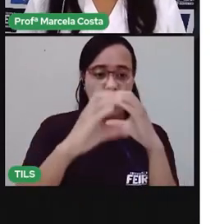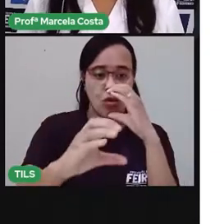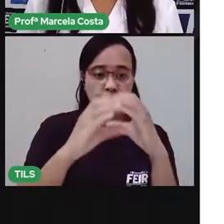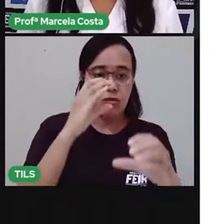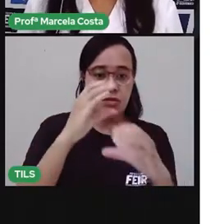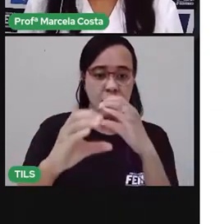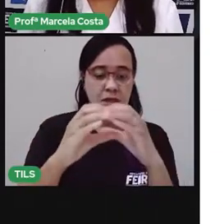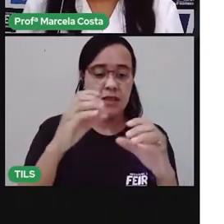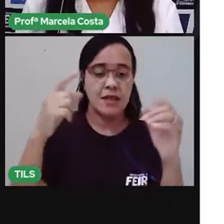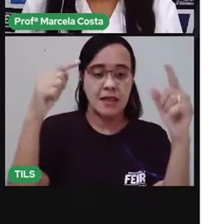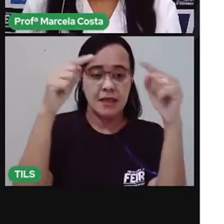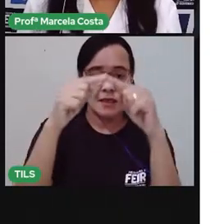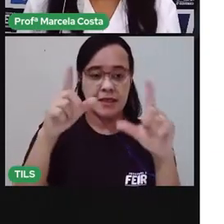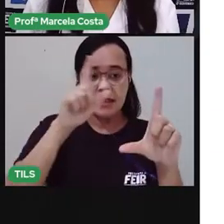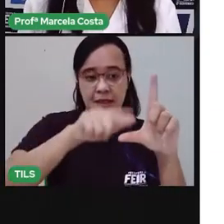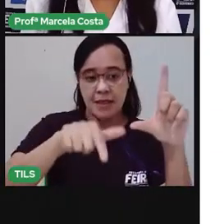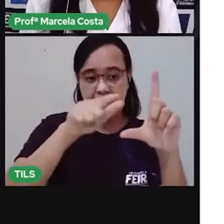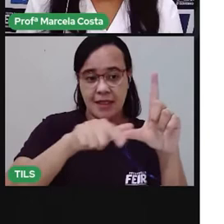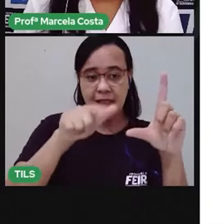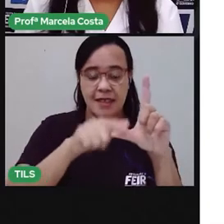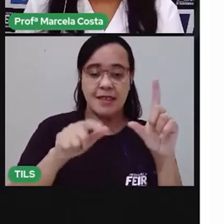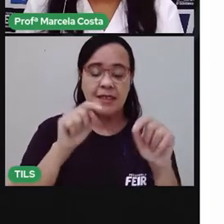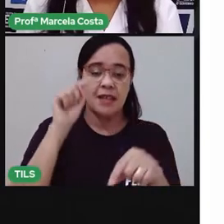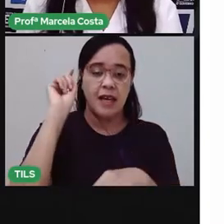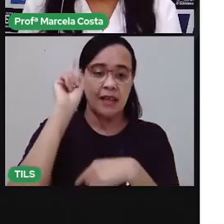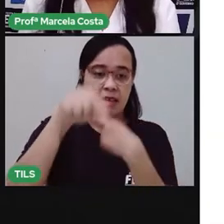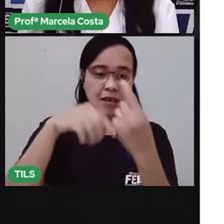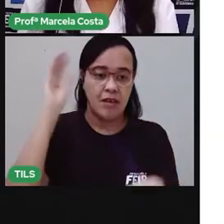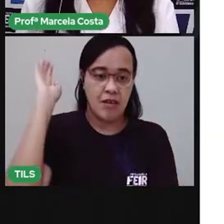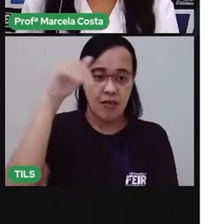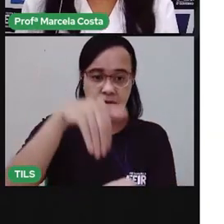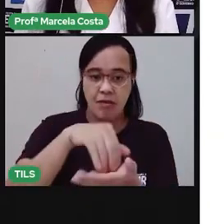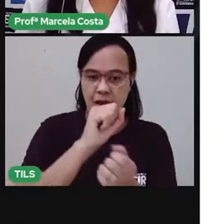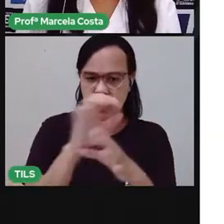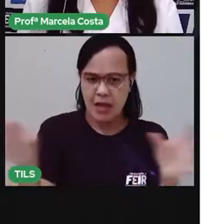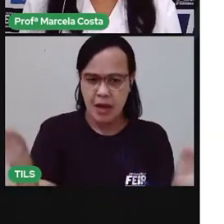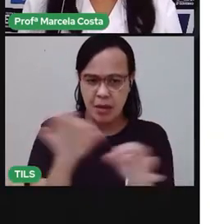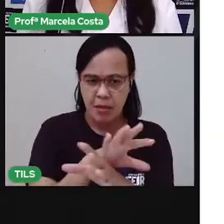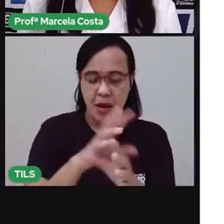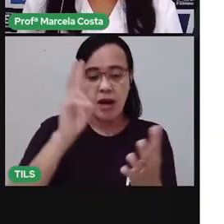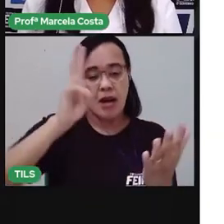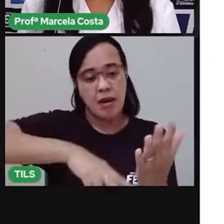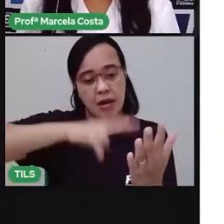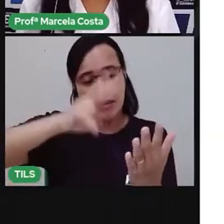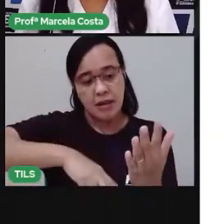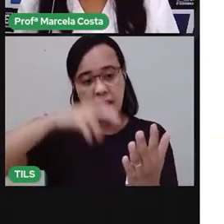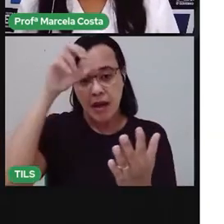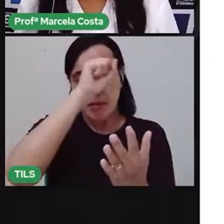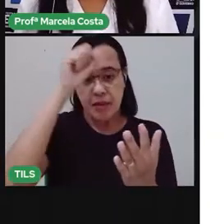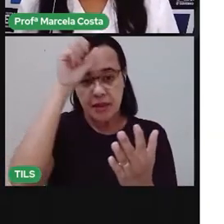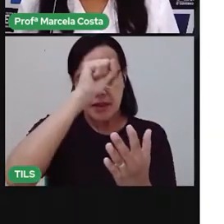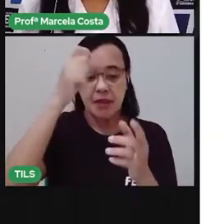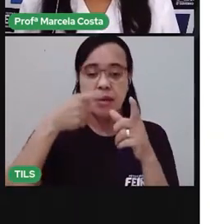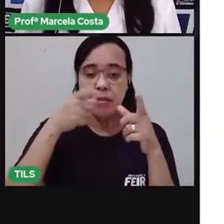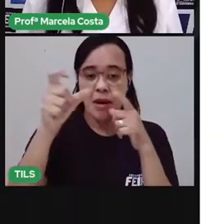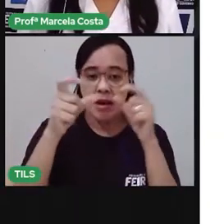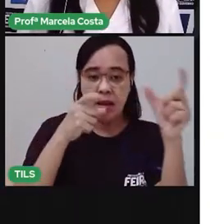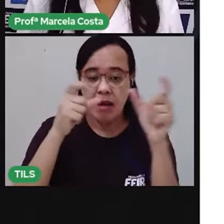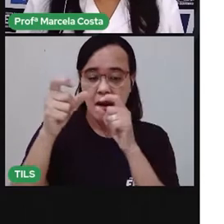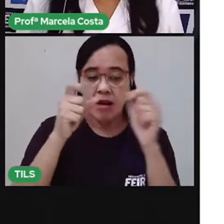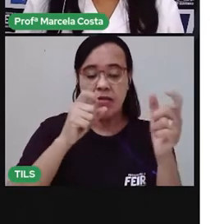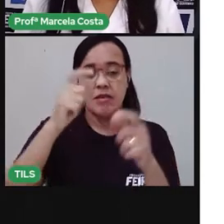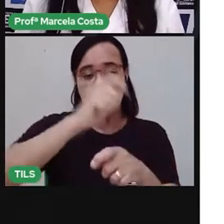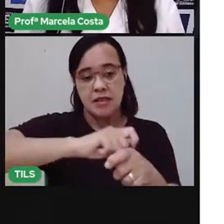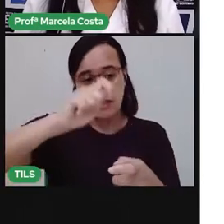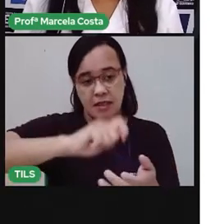Ao final dessa aula, você vai ter aprendido a ler e a escrever algumas palavras. Vai